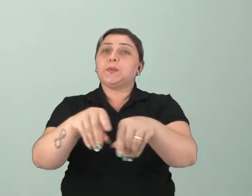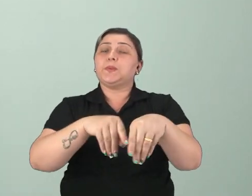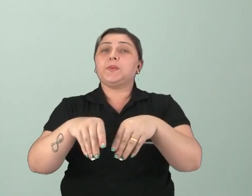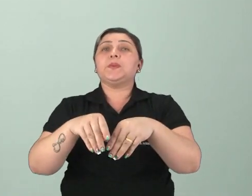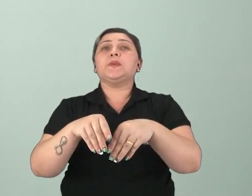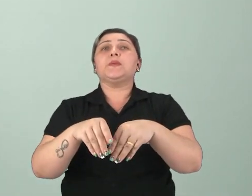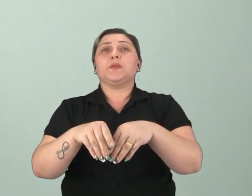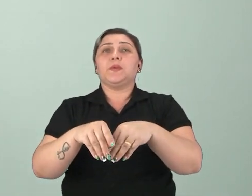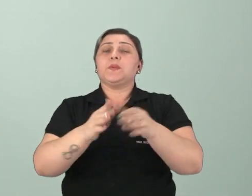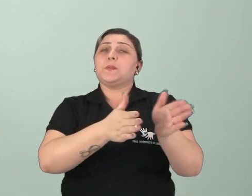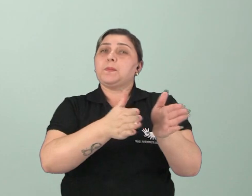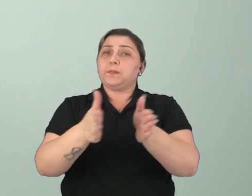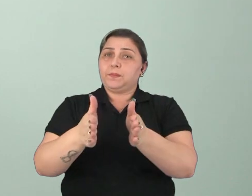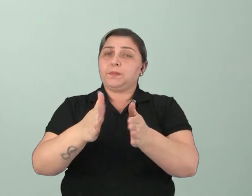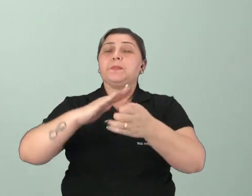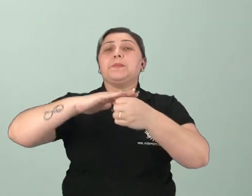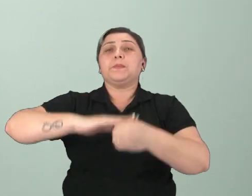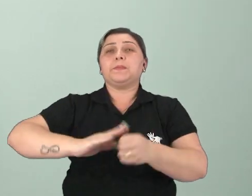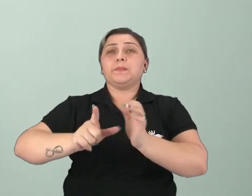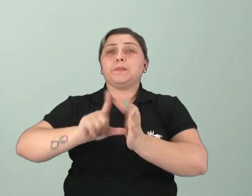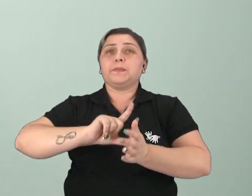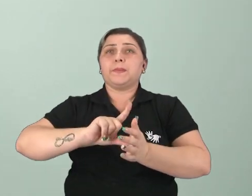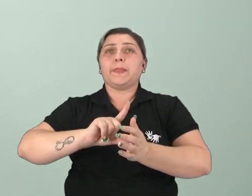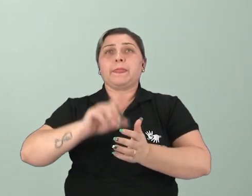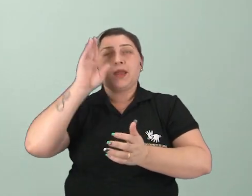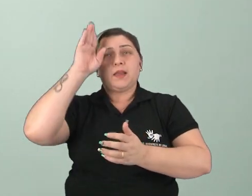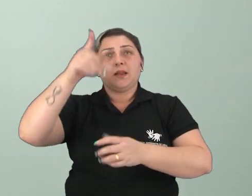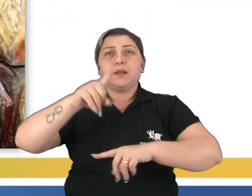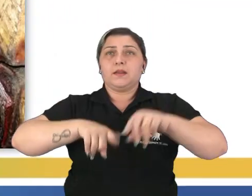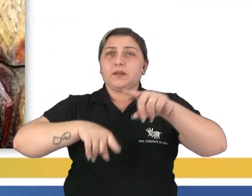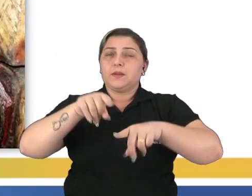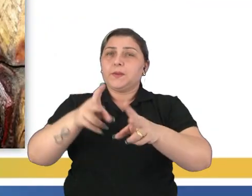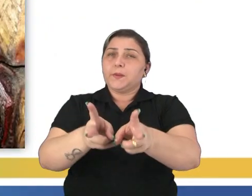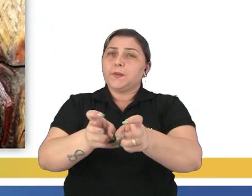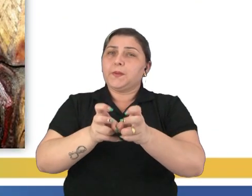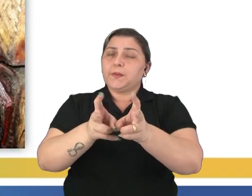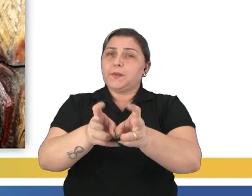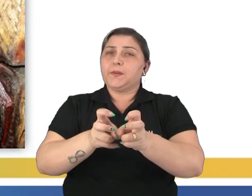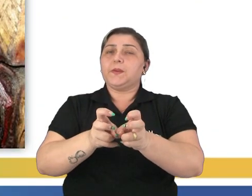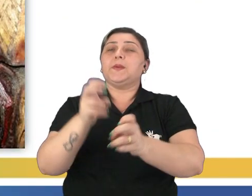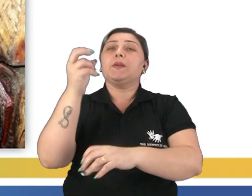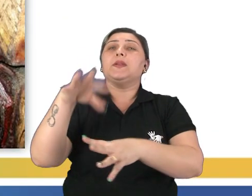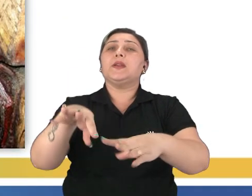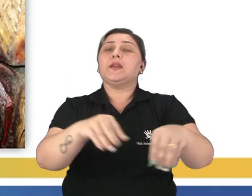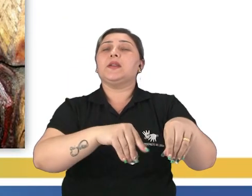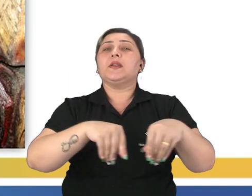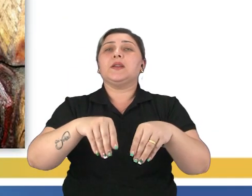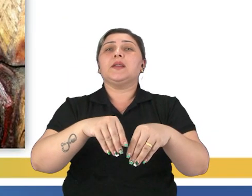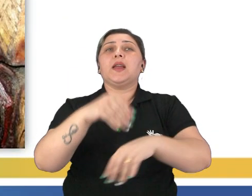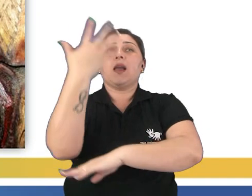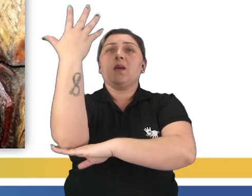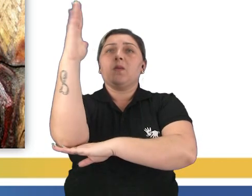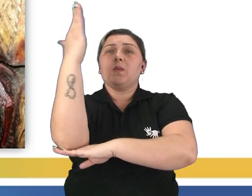nesse chamado período pré-colonial. Aí tem ali, o principal produto extraído dessas terras até então era uma árvore nativa da Mata